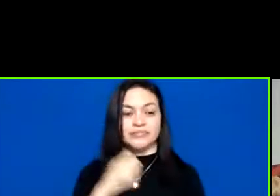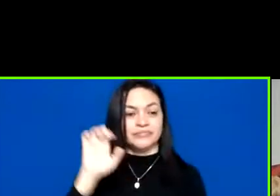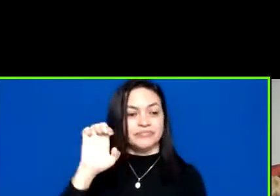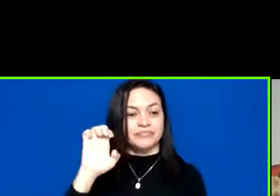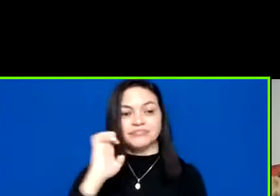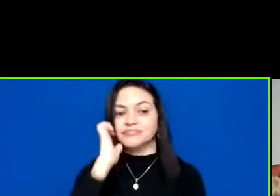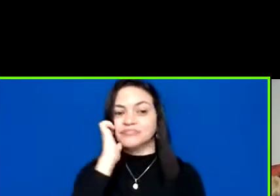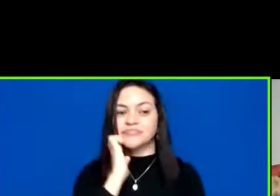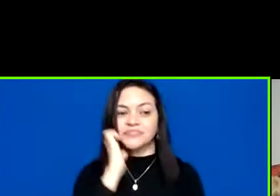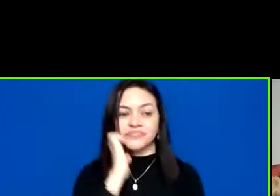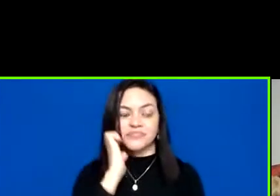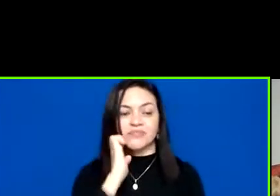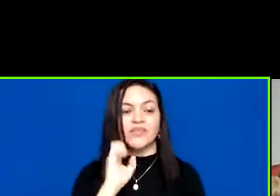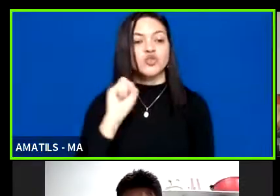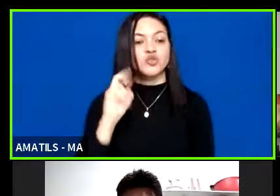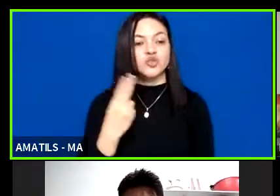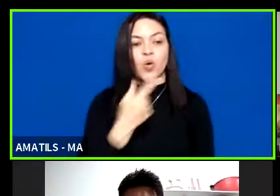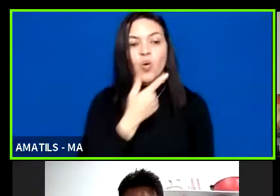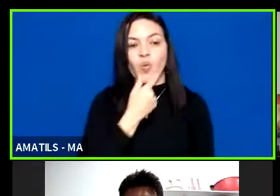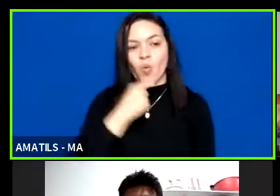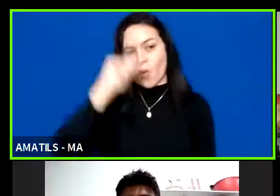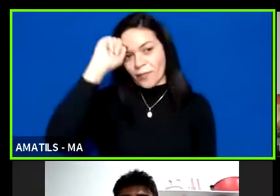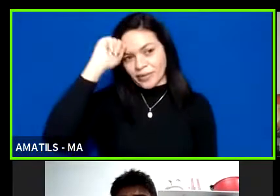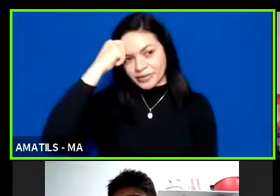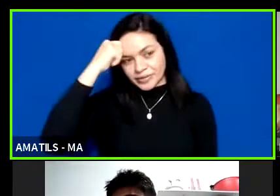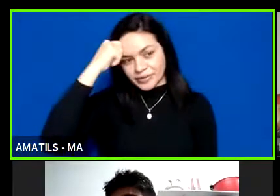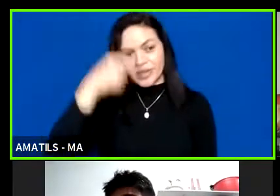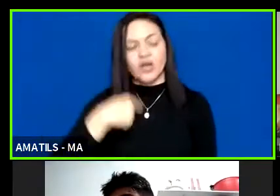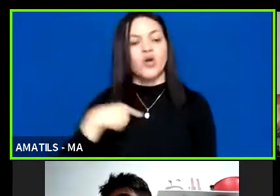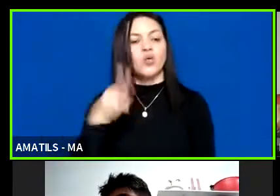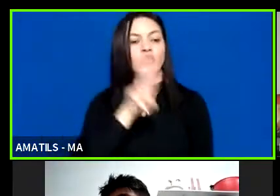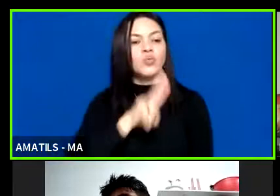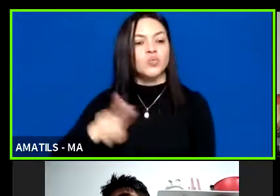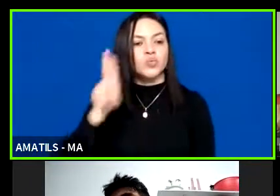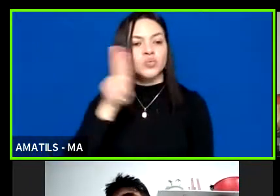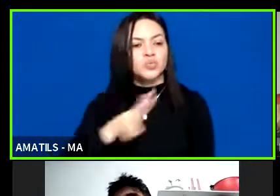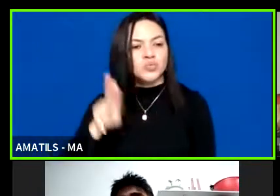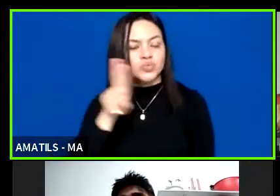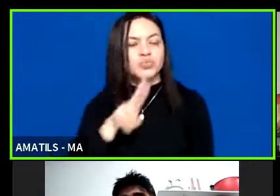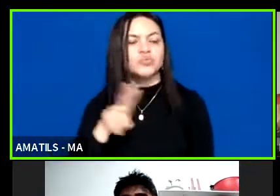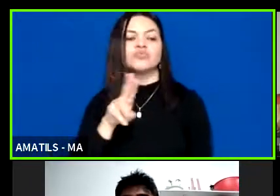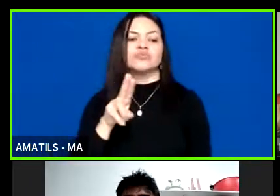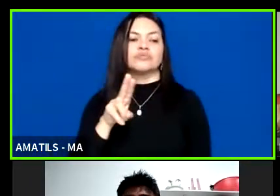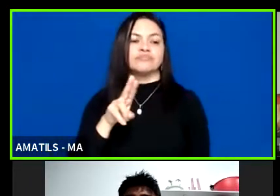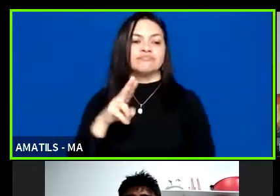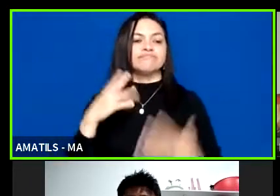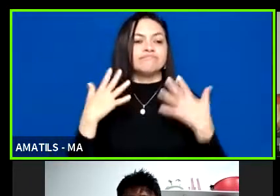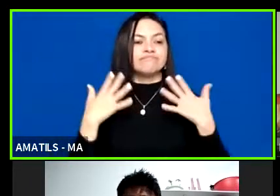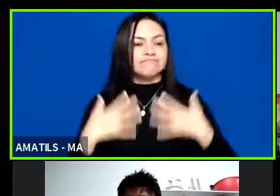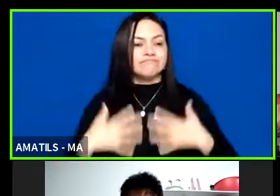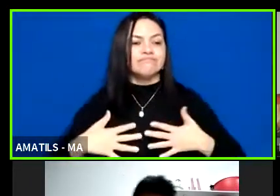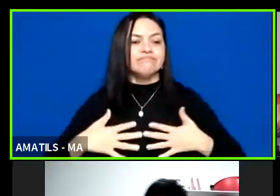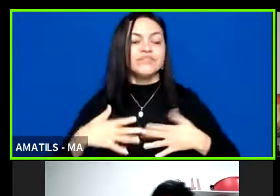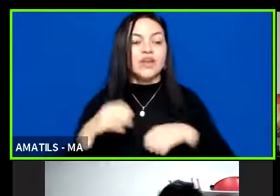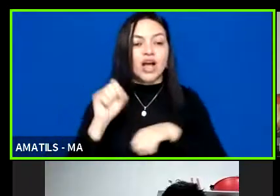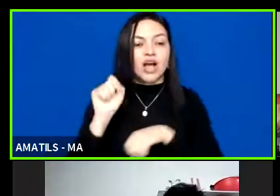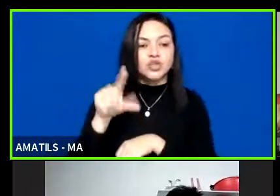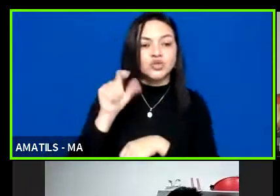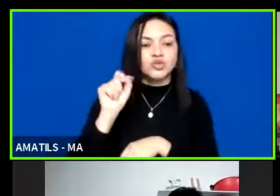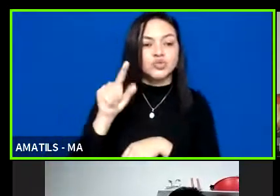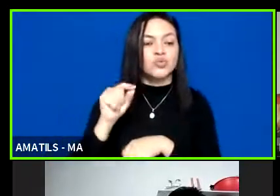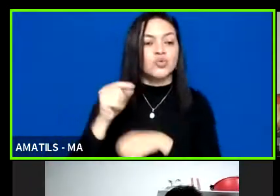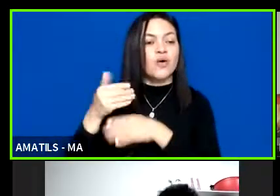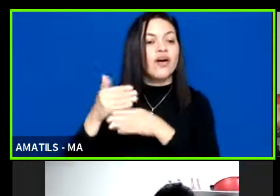barba fechada, eu sou um homem negro, uso barba, estou vestindo uma camisa azul, ao fundo uma